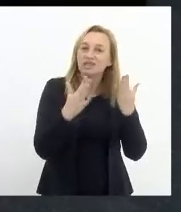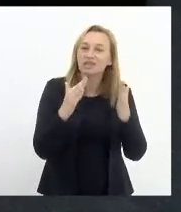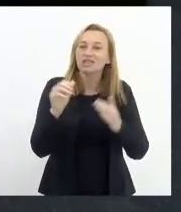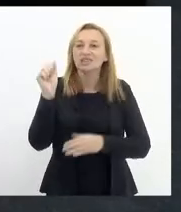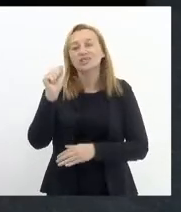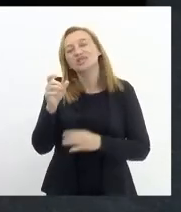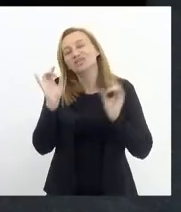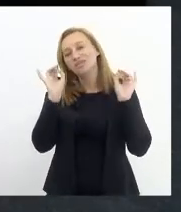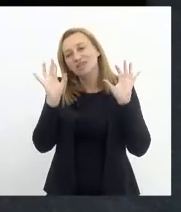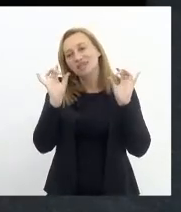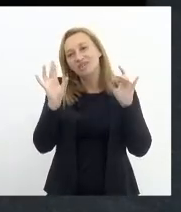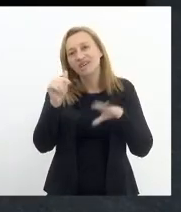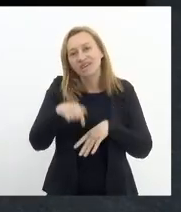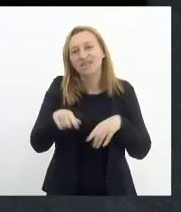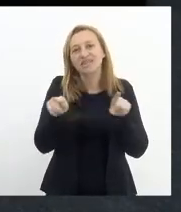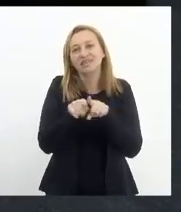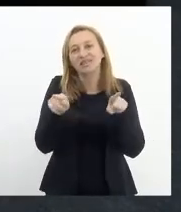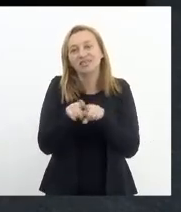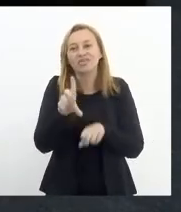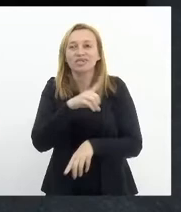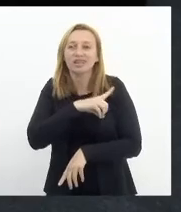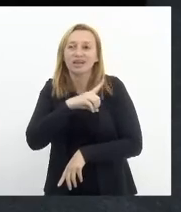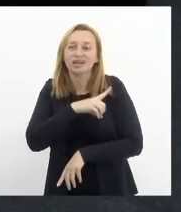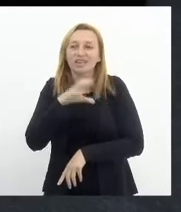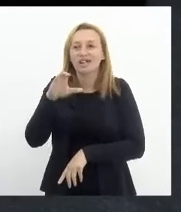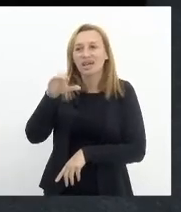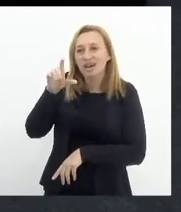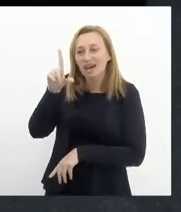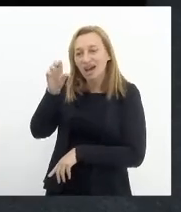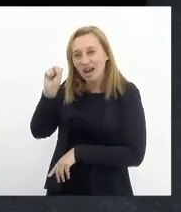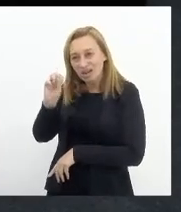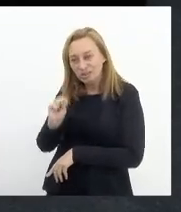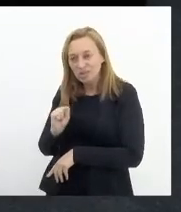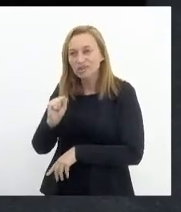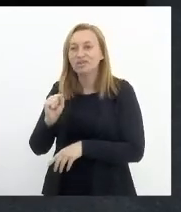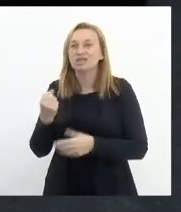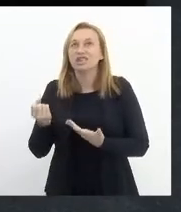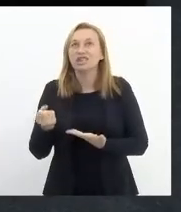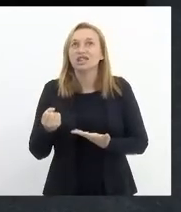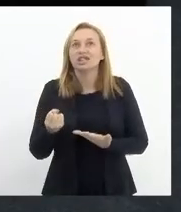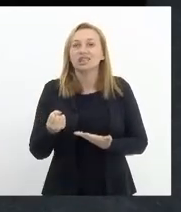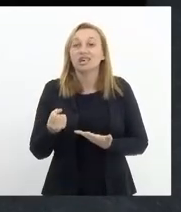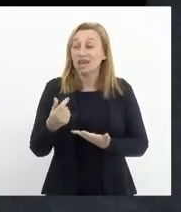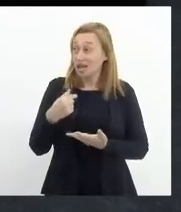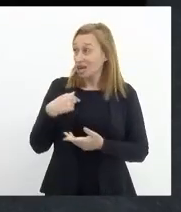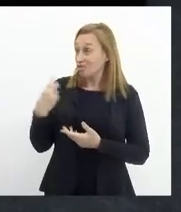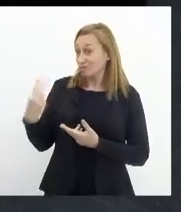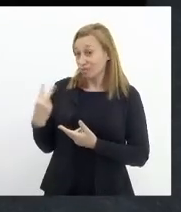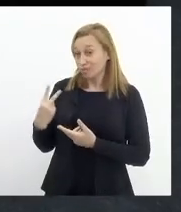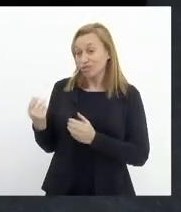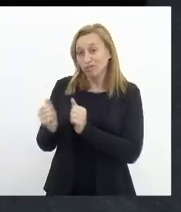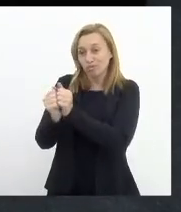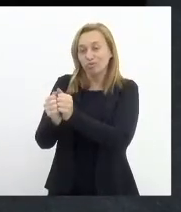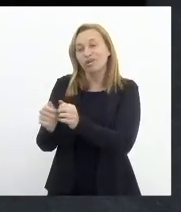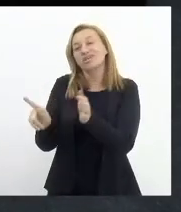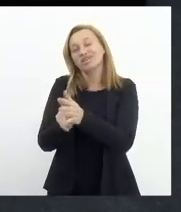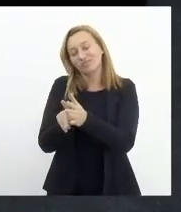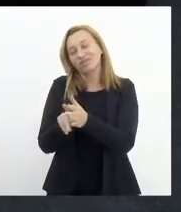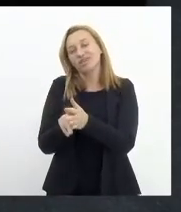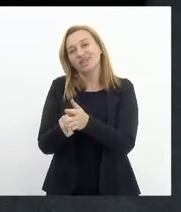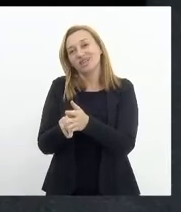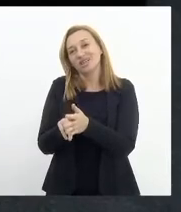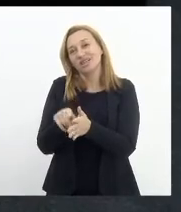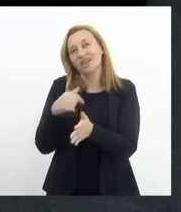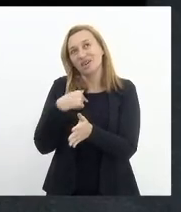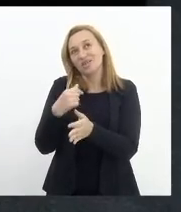modo muito especial aqui também o delegado Carlos Augusto que está, eu estou com ele nesse projeto e vou